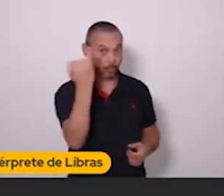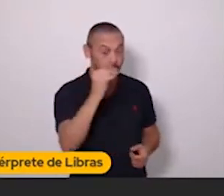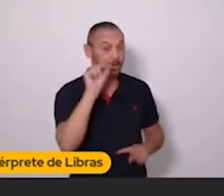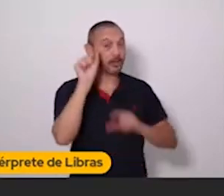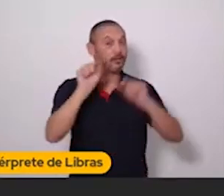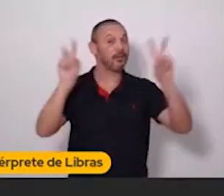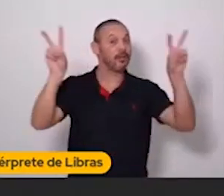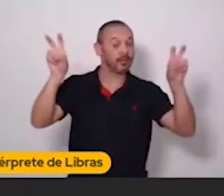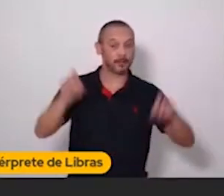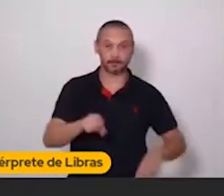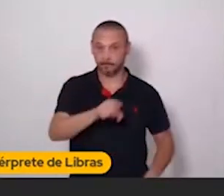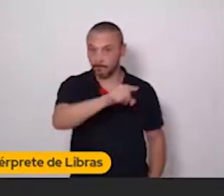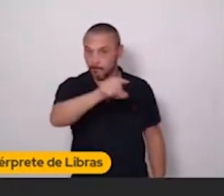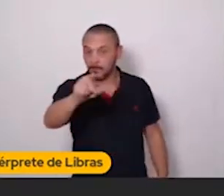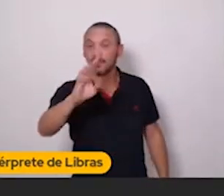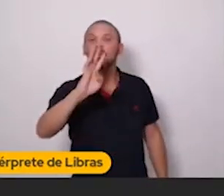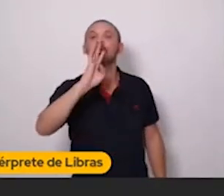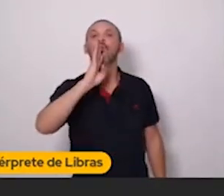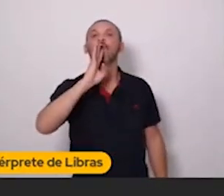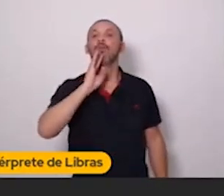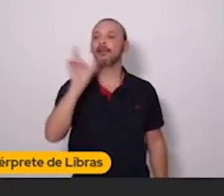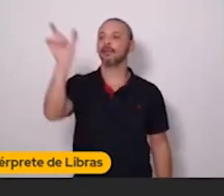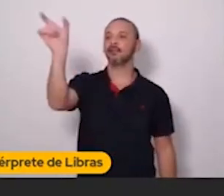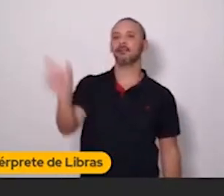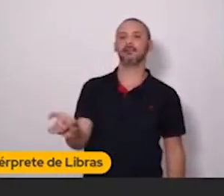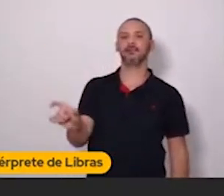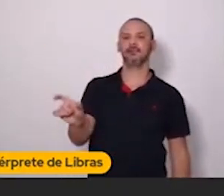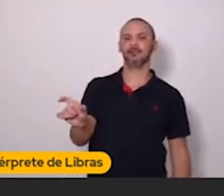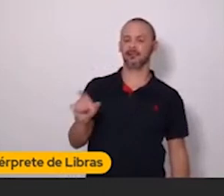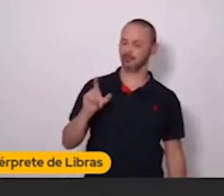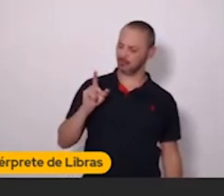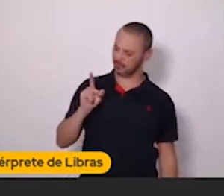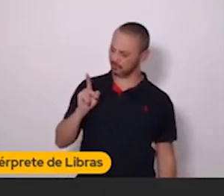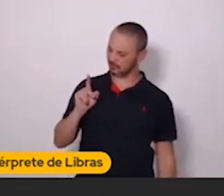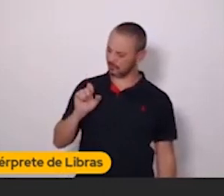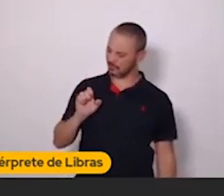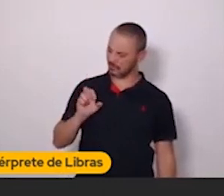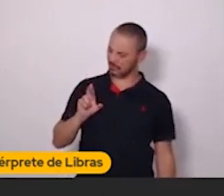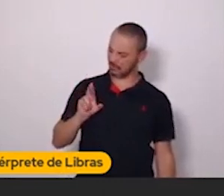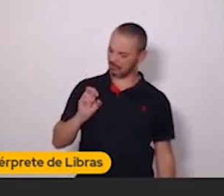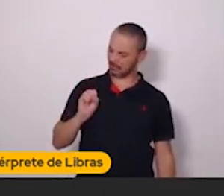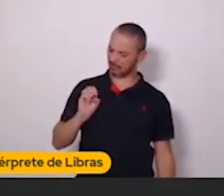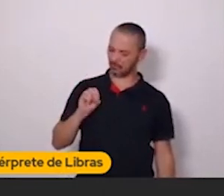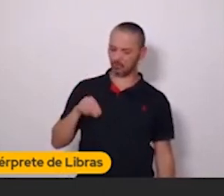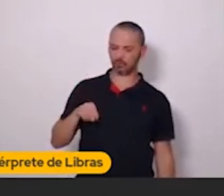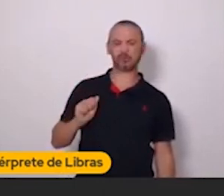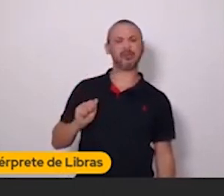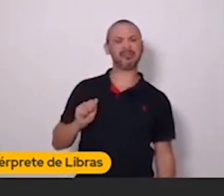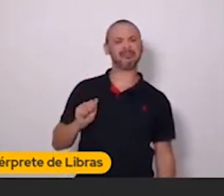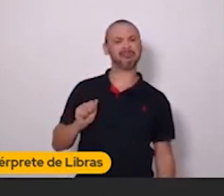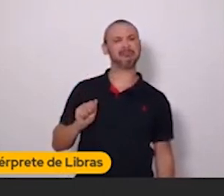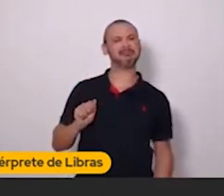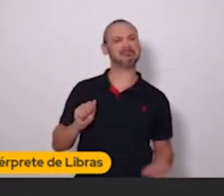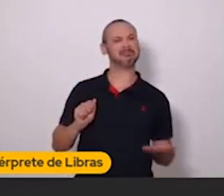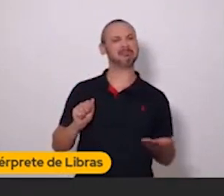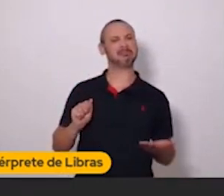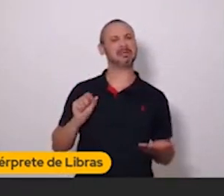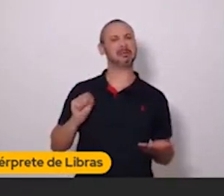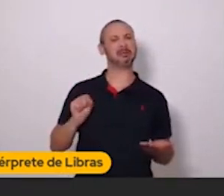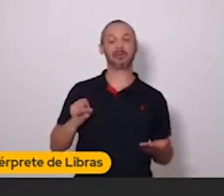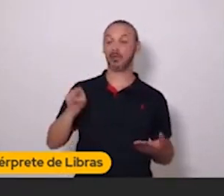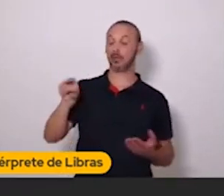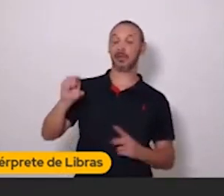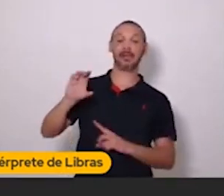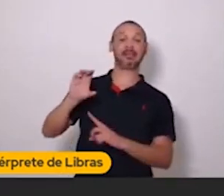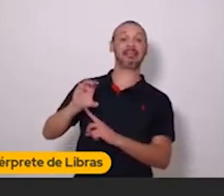é sobre você conhecer a sua persona. O que é persona? A persona é a representação do seu cliente